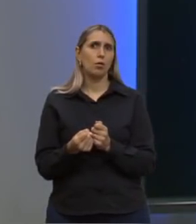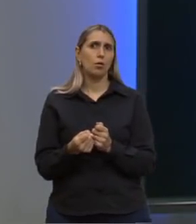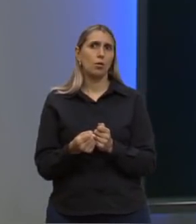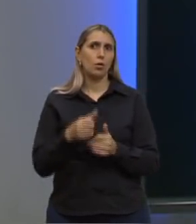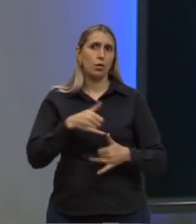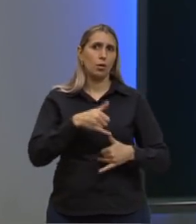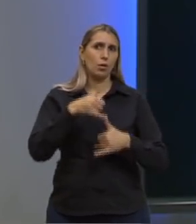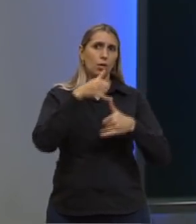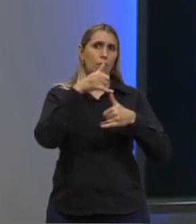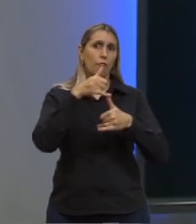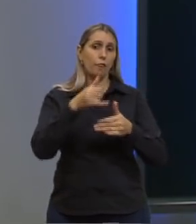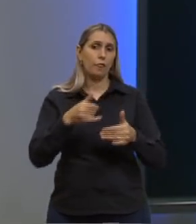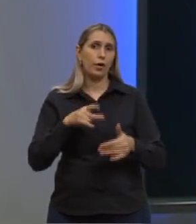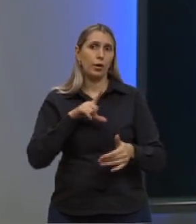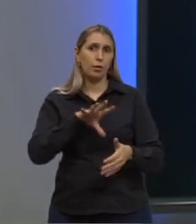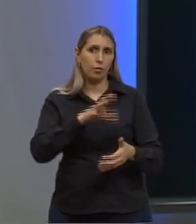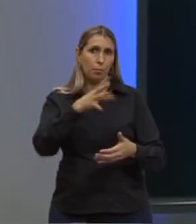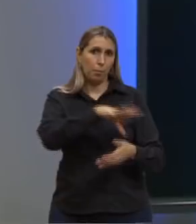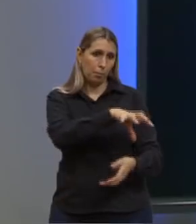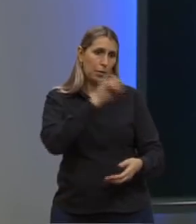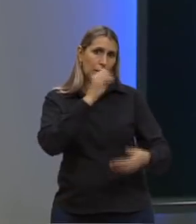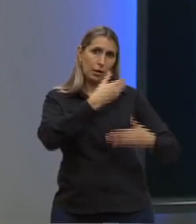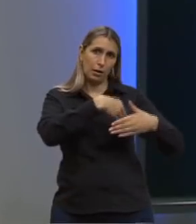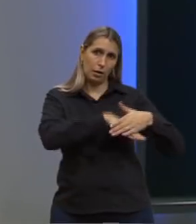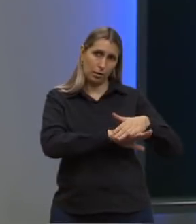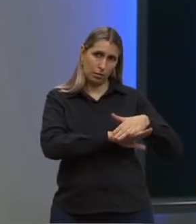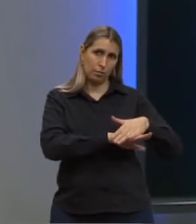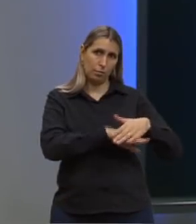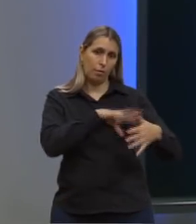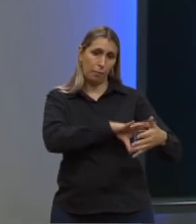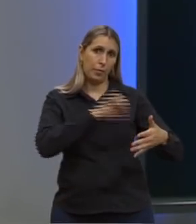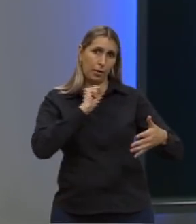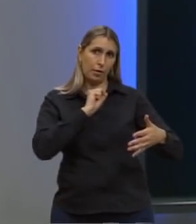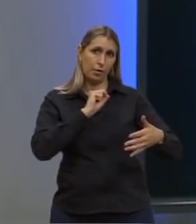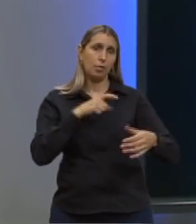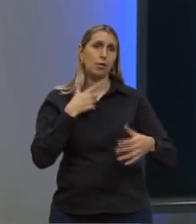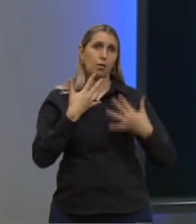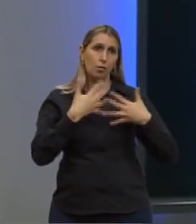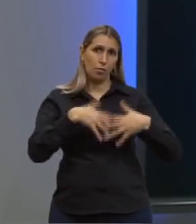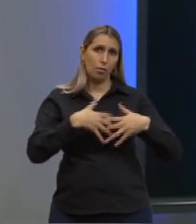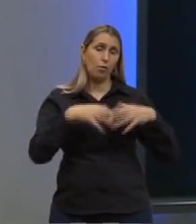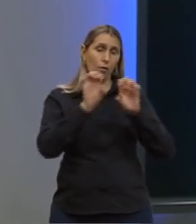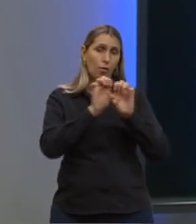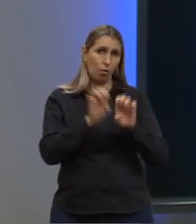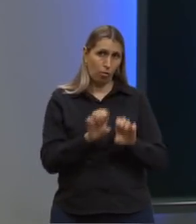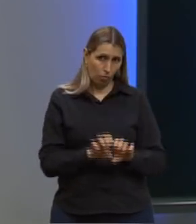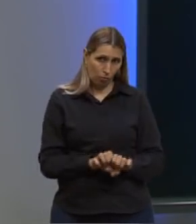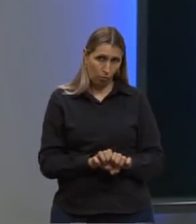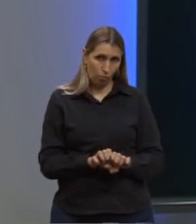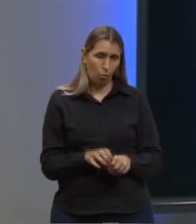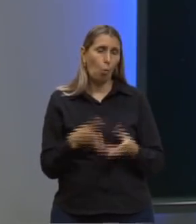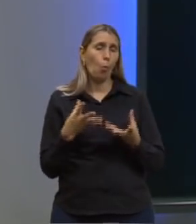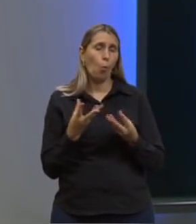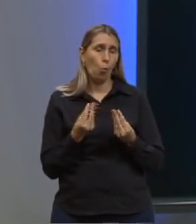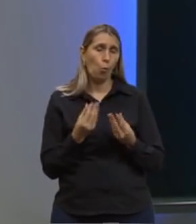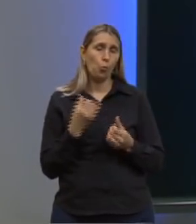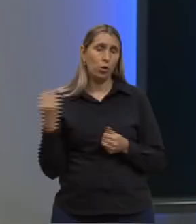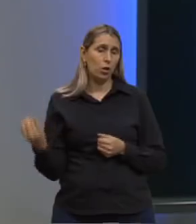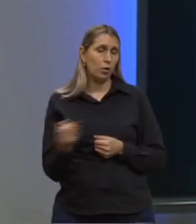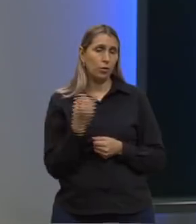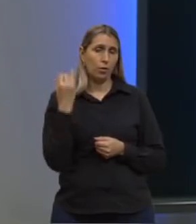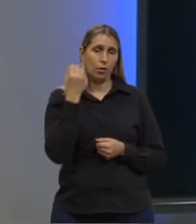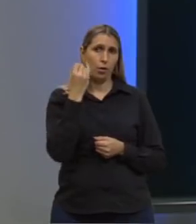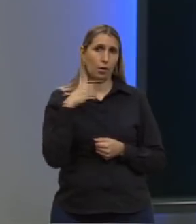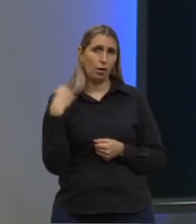lipídios, vai acessar essas reservas de energia. Eles têm função estrutural muito importante.